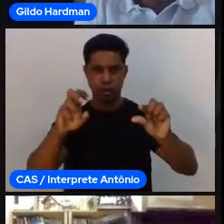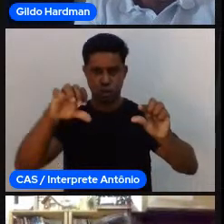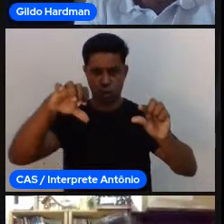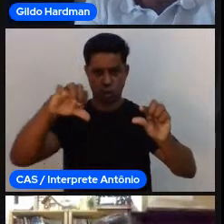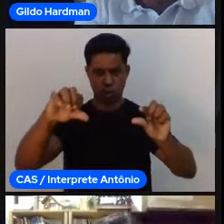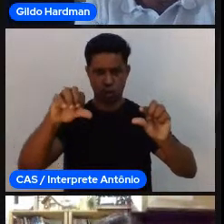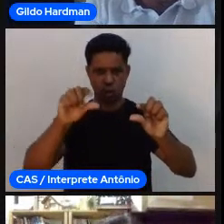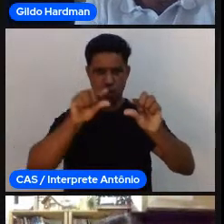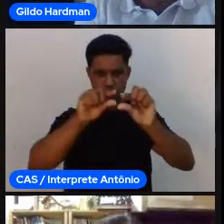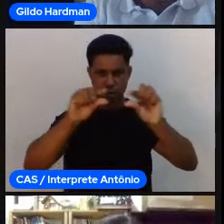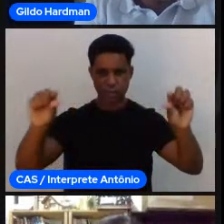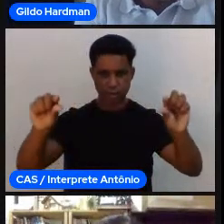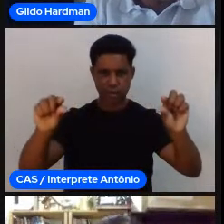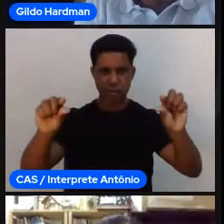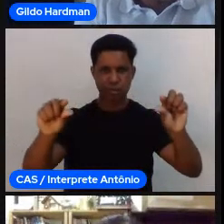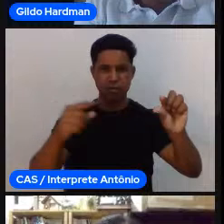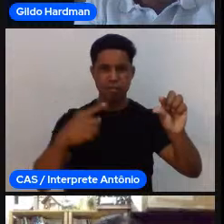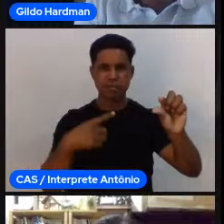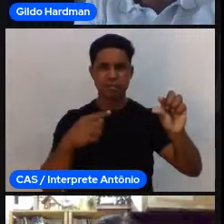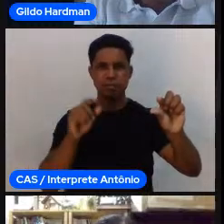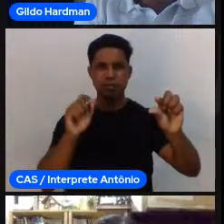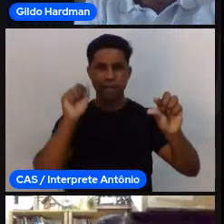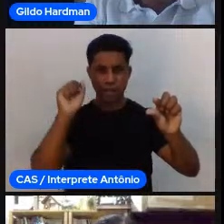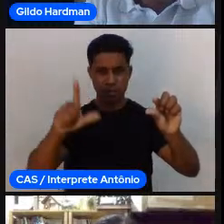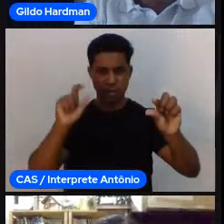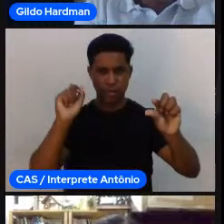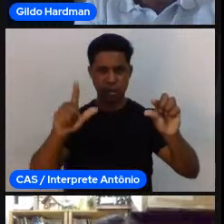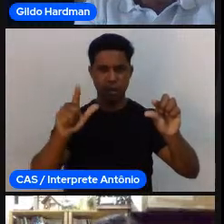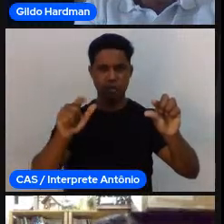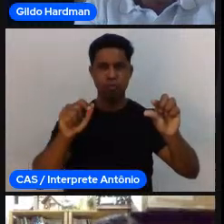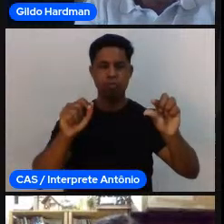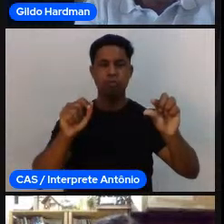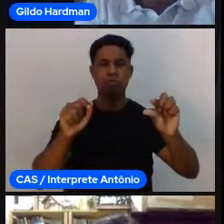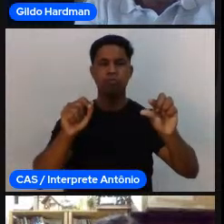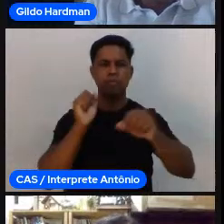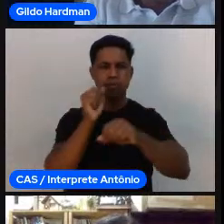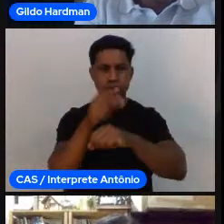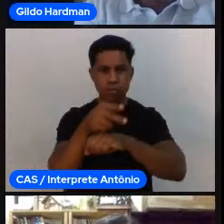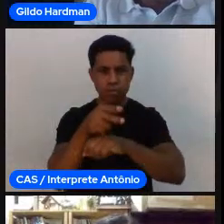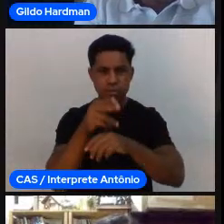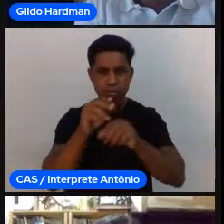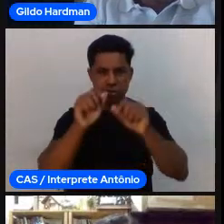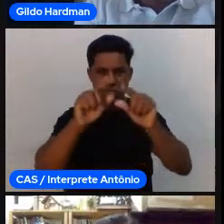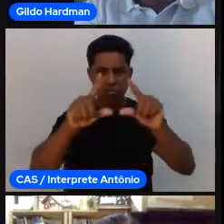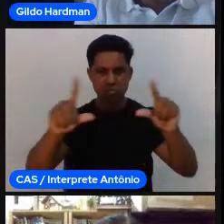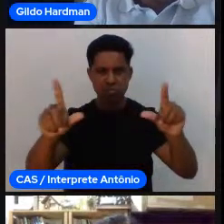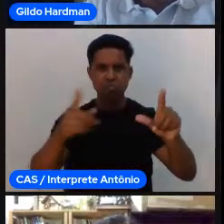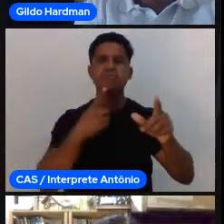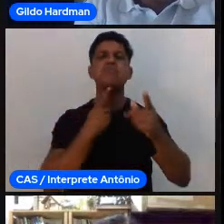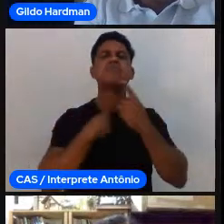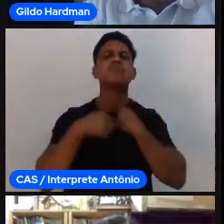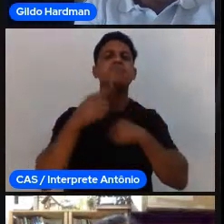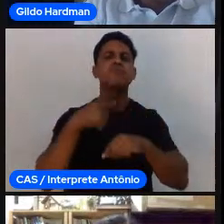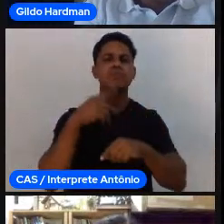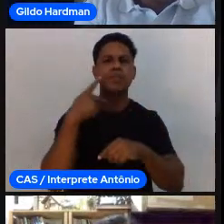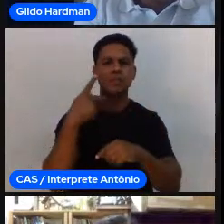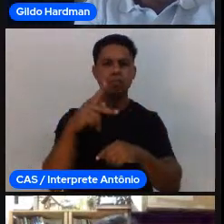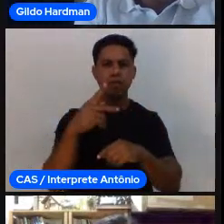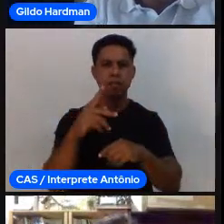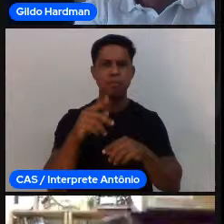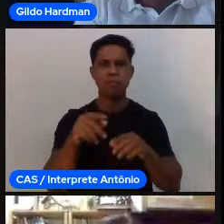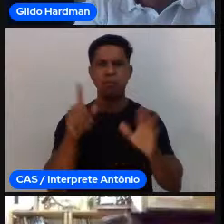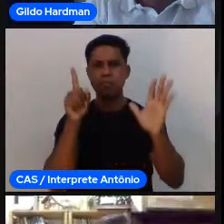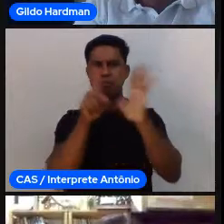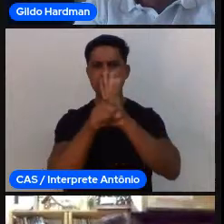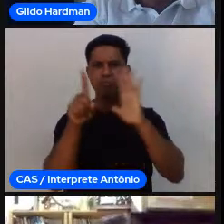fiquem à vontade. Podem começar a colocar as percepções de vocês, de